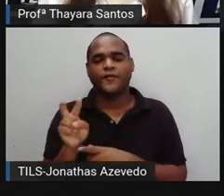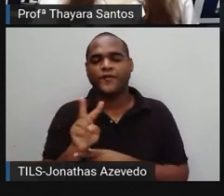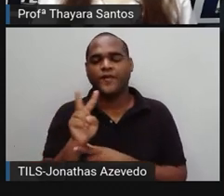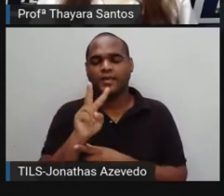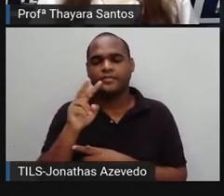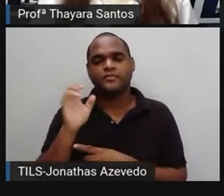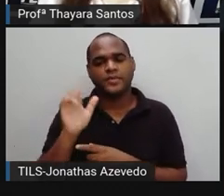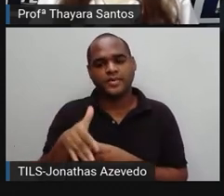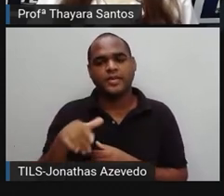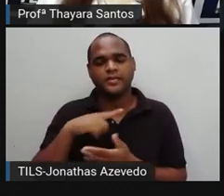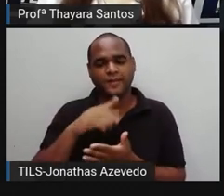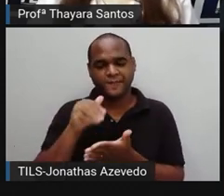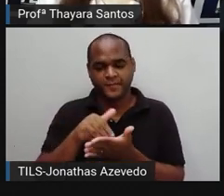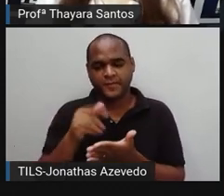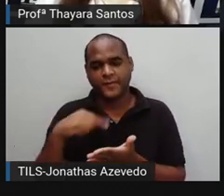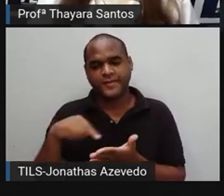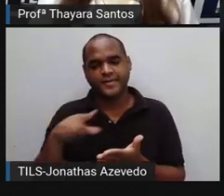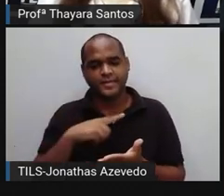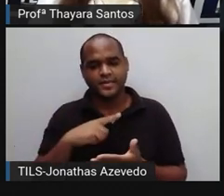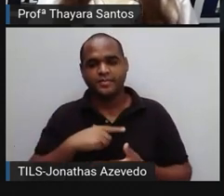final que chega até a gente.